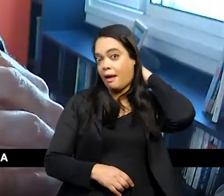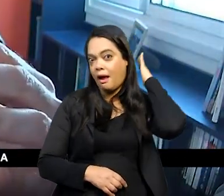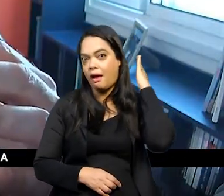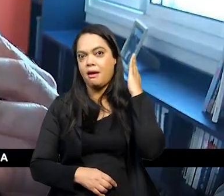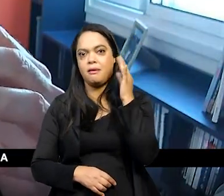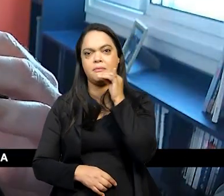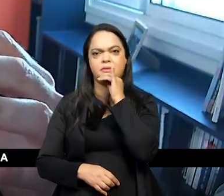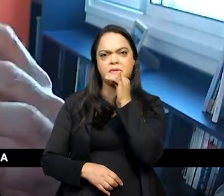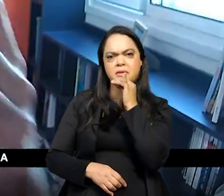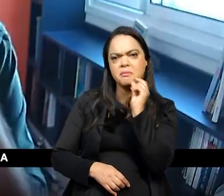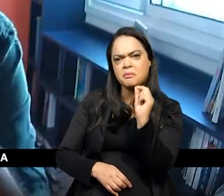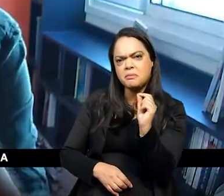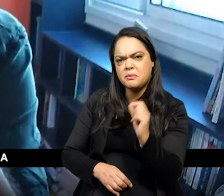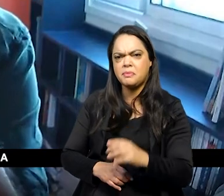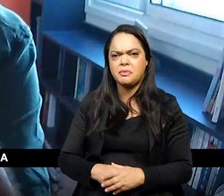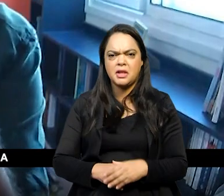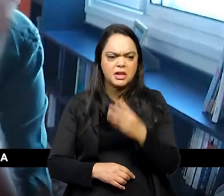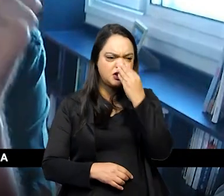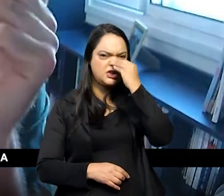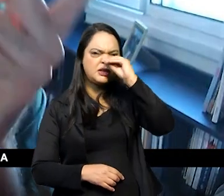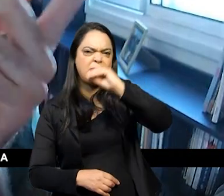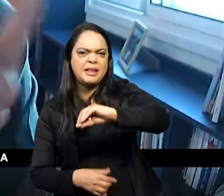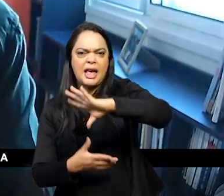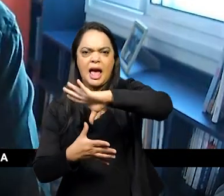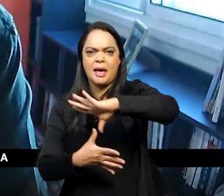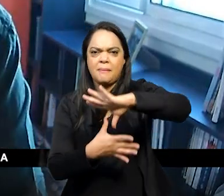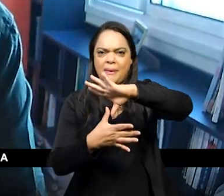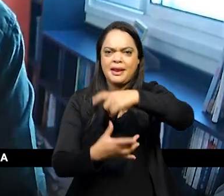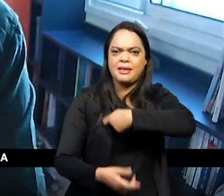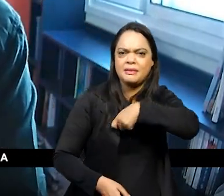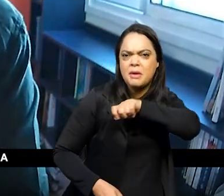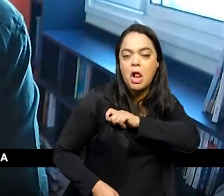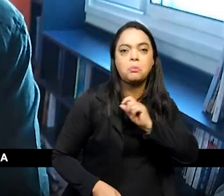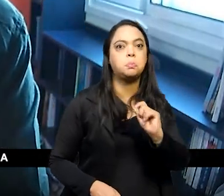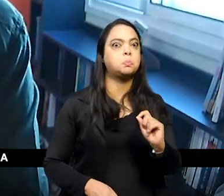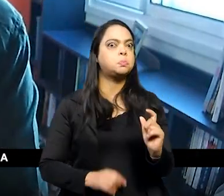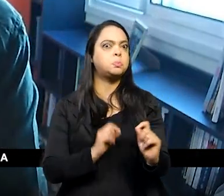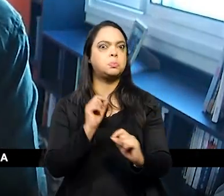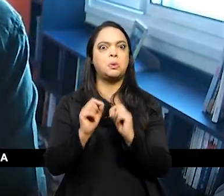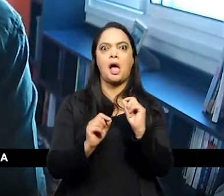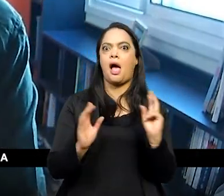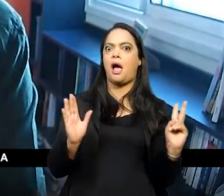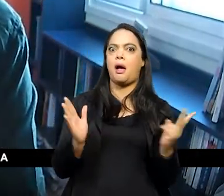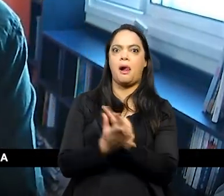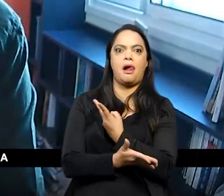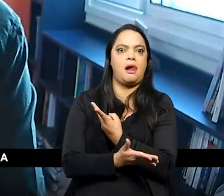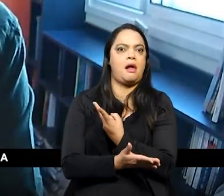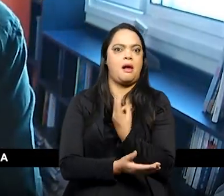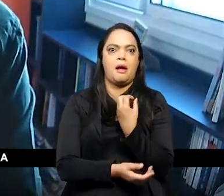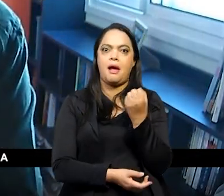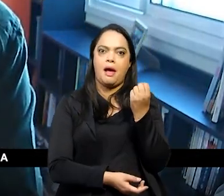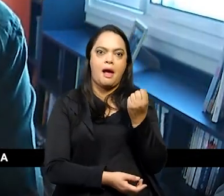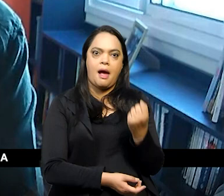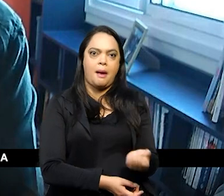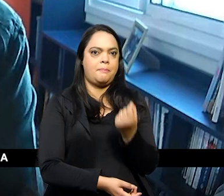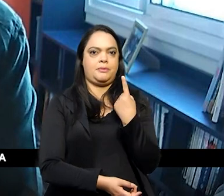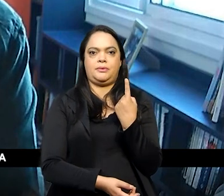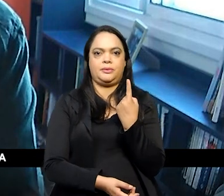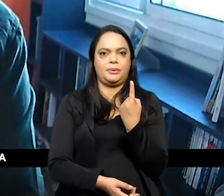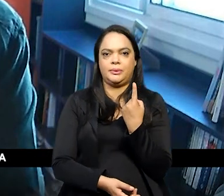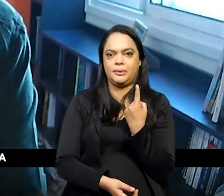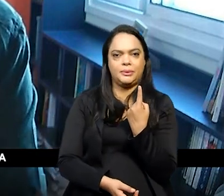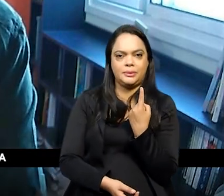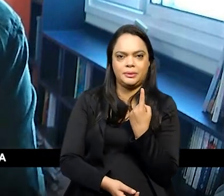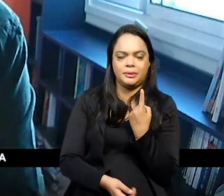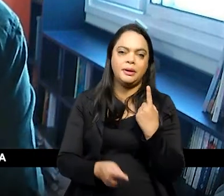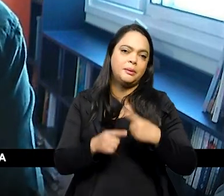completamente a América Espanhola a gente estaria em falta de sintonia com o mundo a